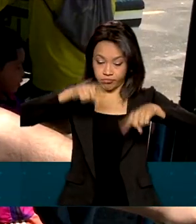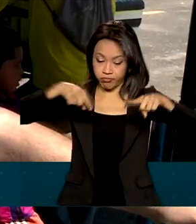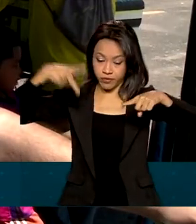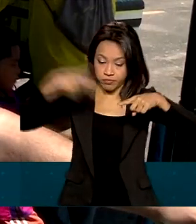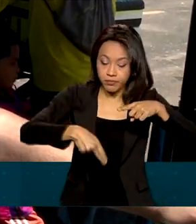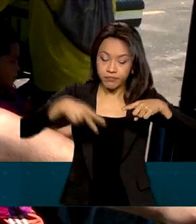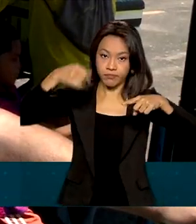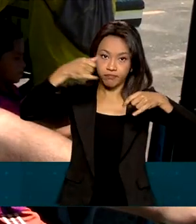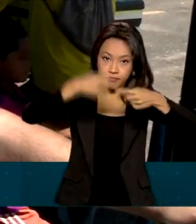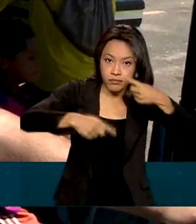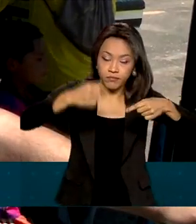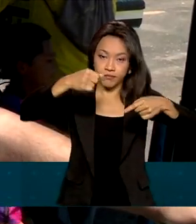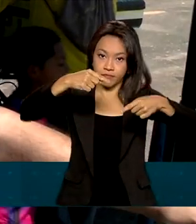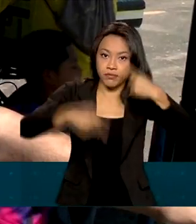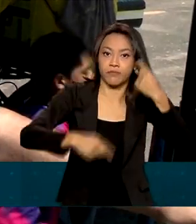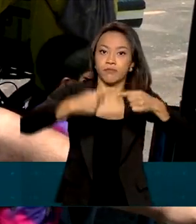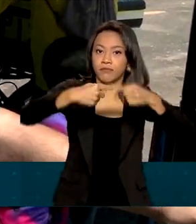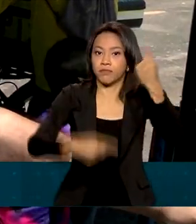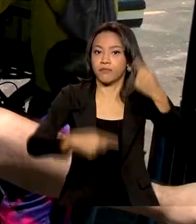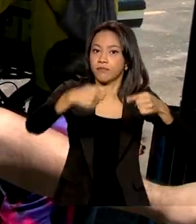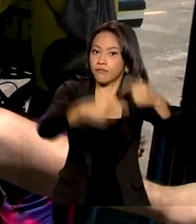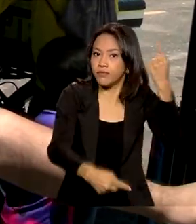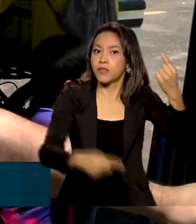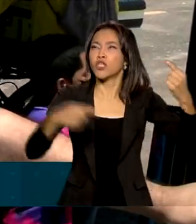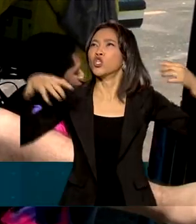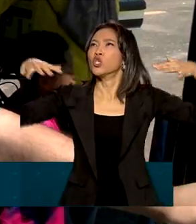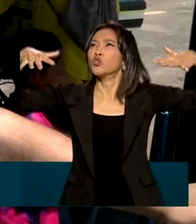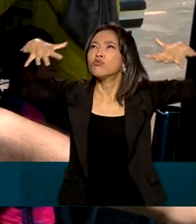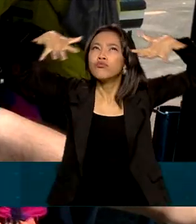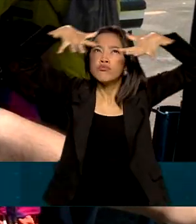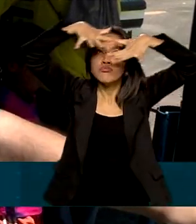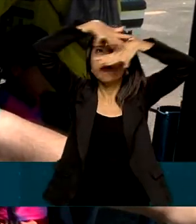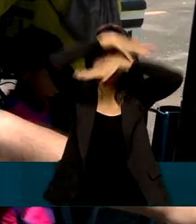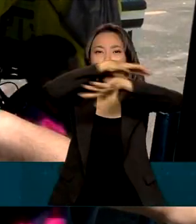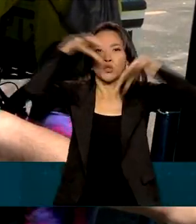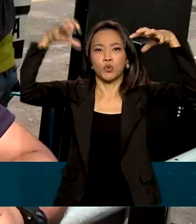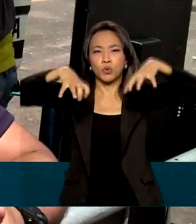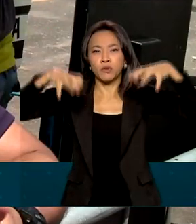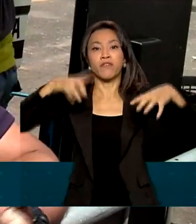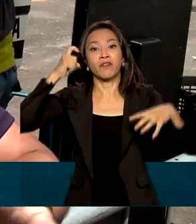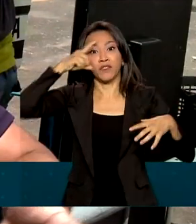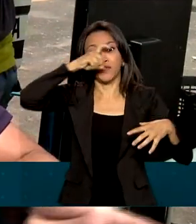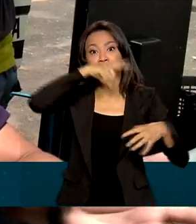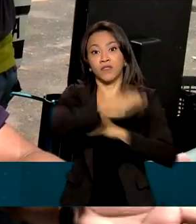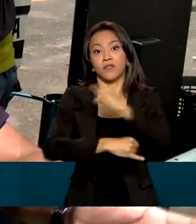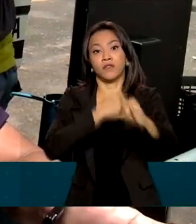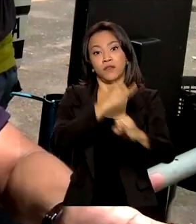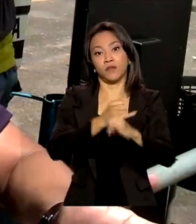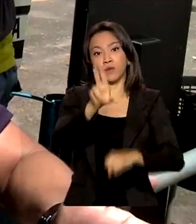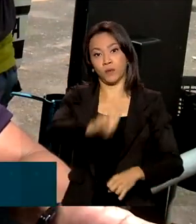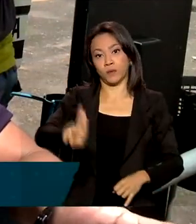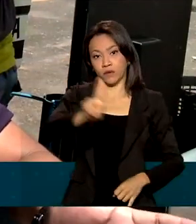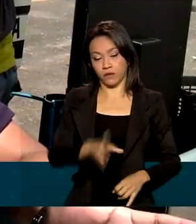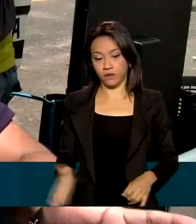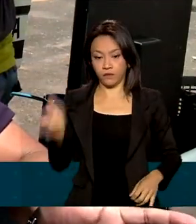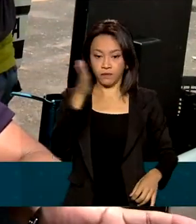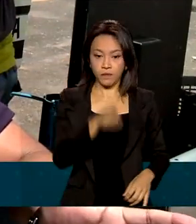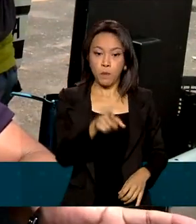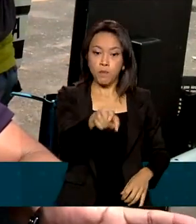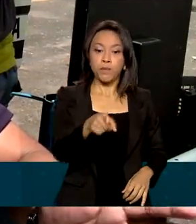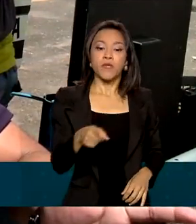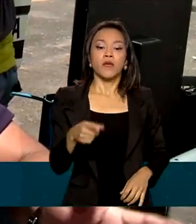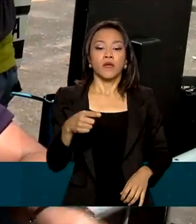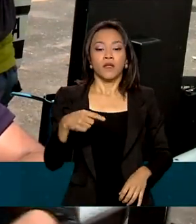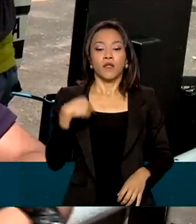assim que começa a aparecer qualquer movimento de nuvem, de chuva, a gente já começa a ter dificuldade. 120 reais por 200 mega e